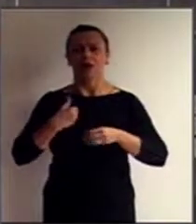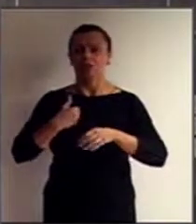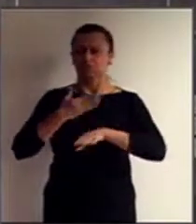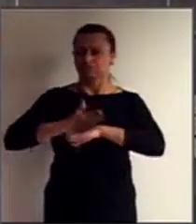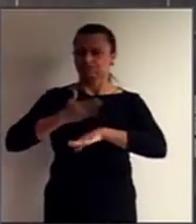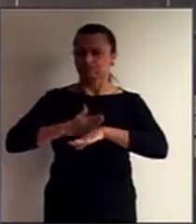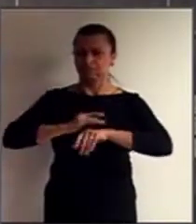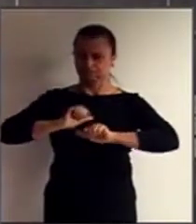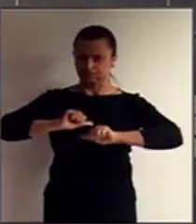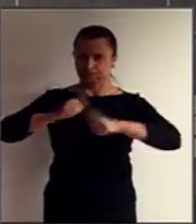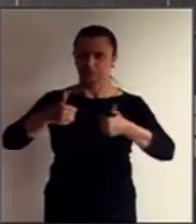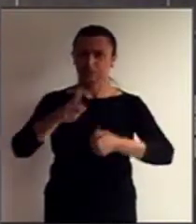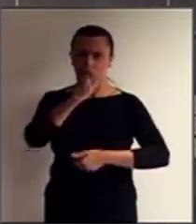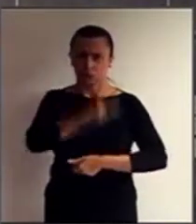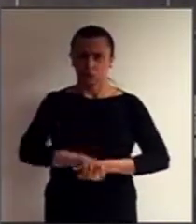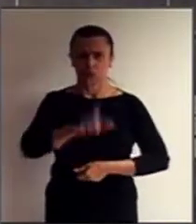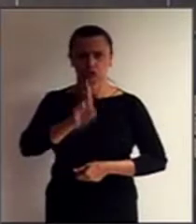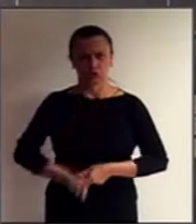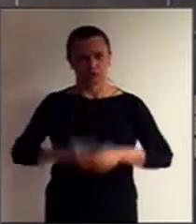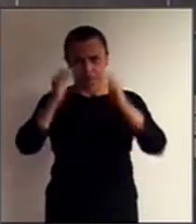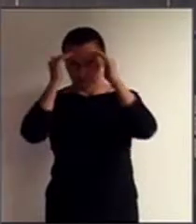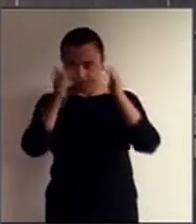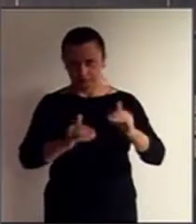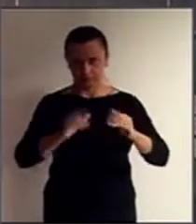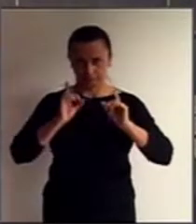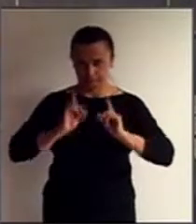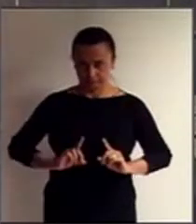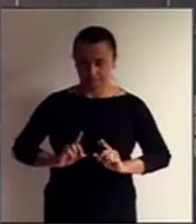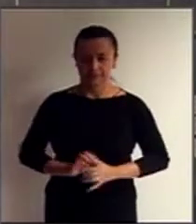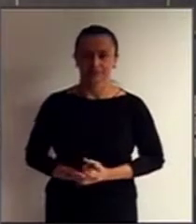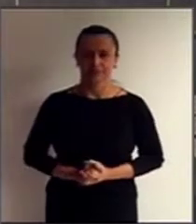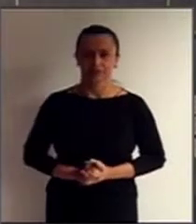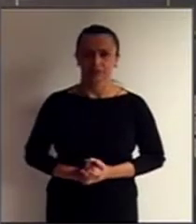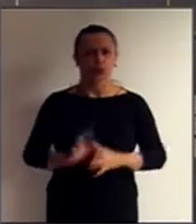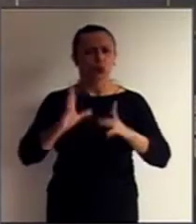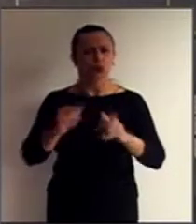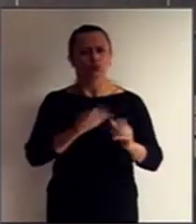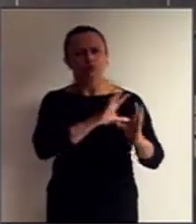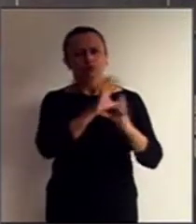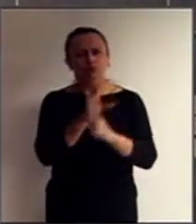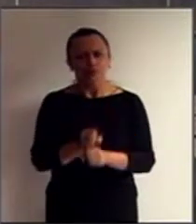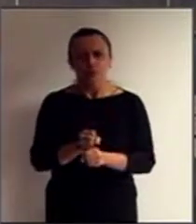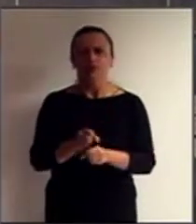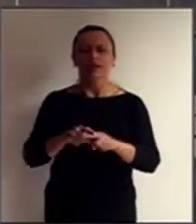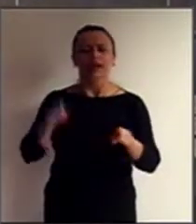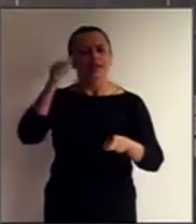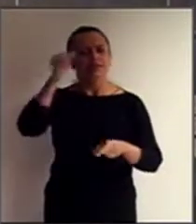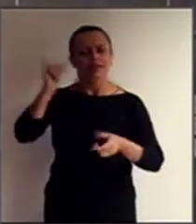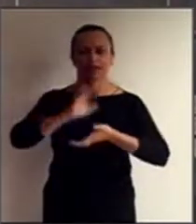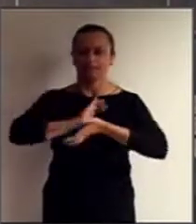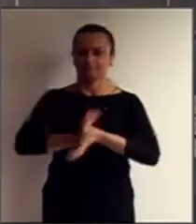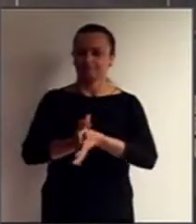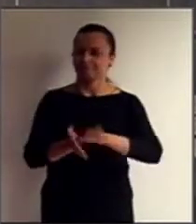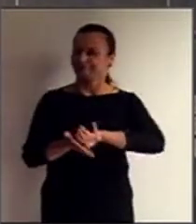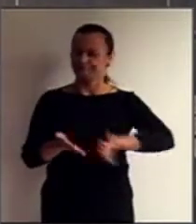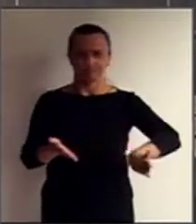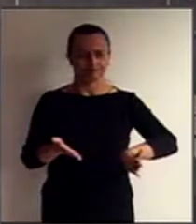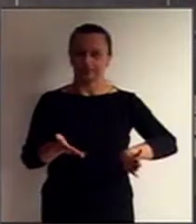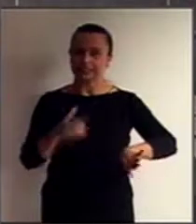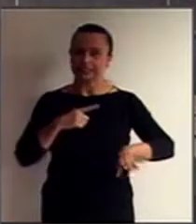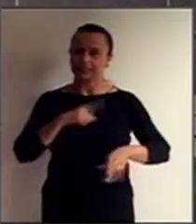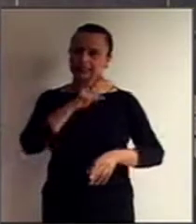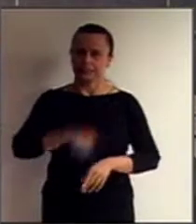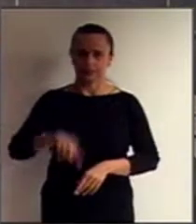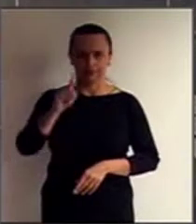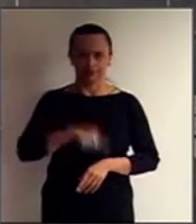e o gozo dos direitos específicos pelas pessoas com deficiência, tudo sob a ótica da não discriminação e, principalmente,